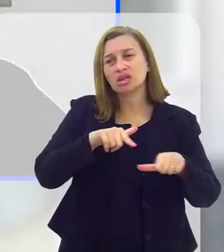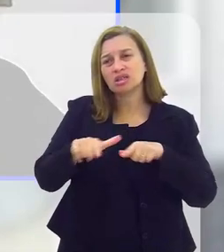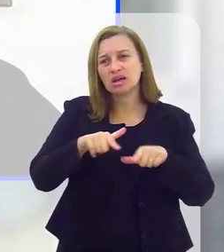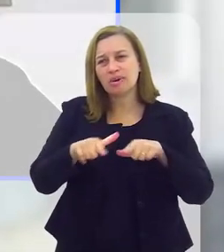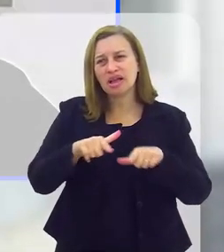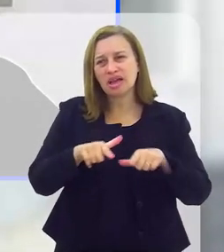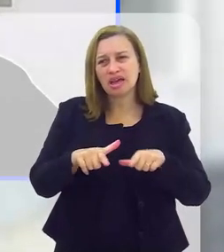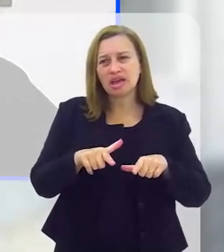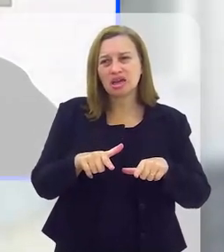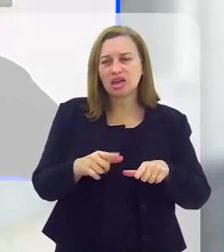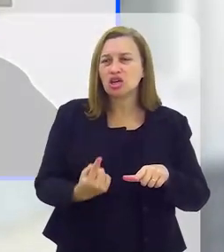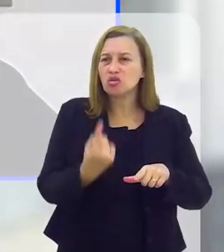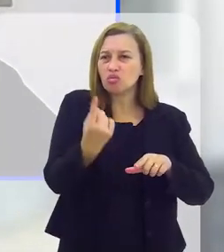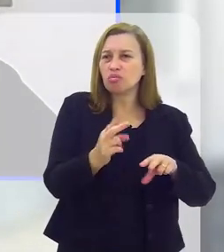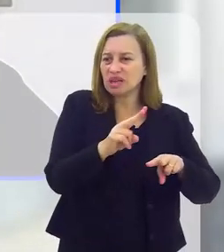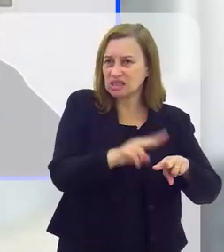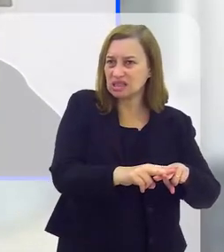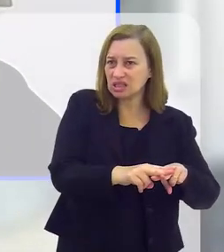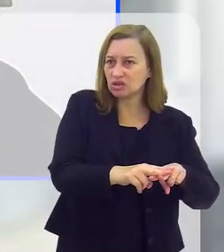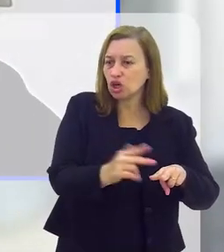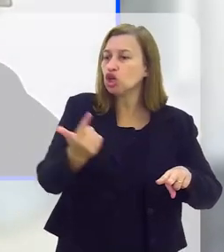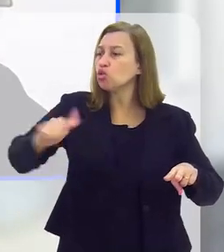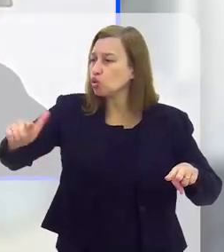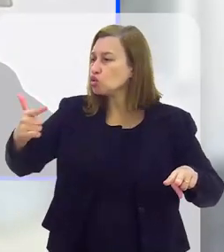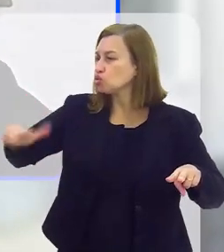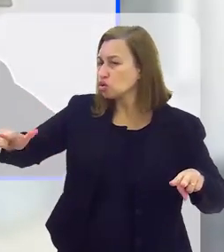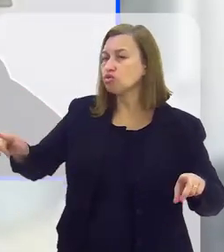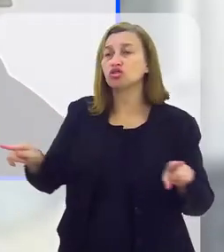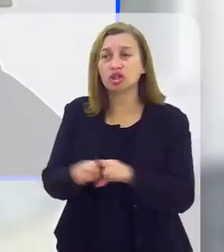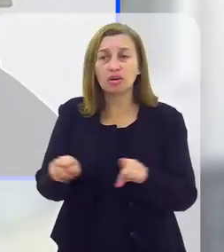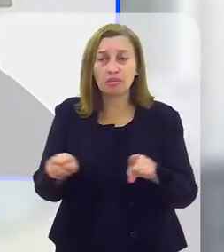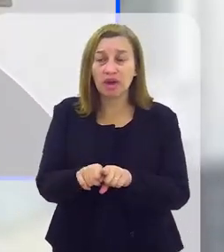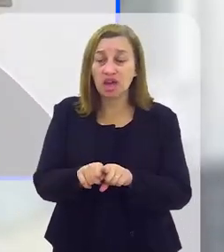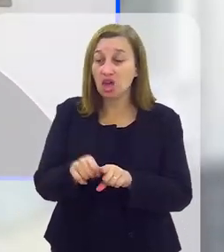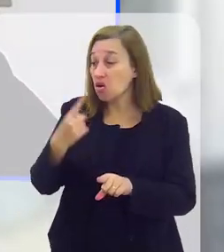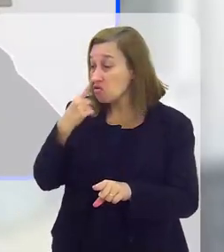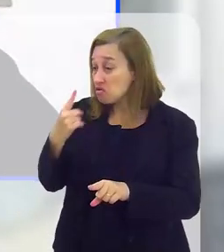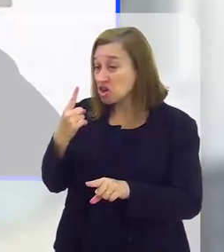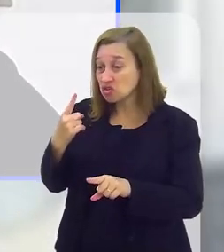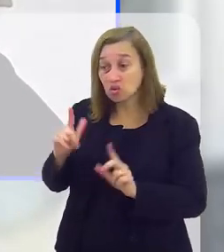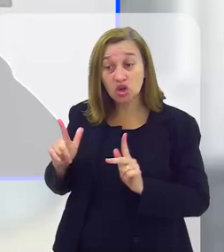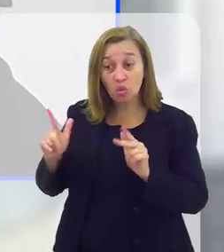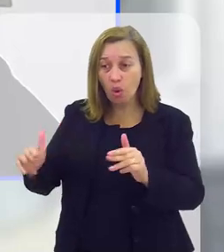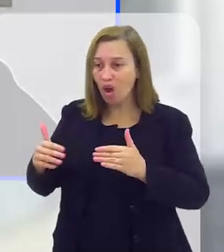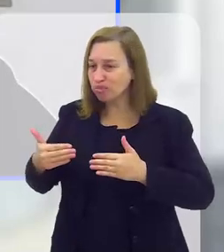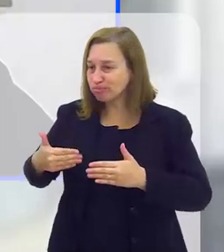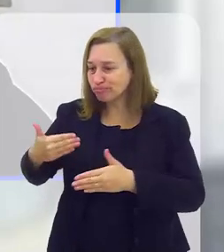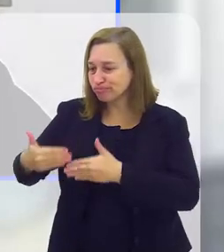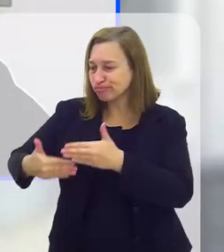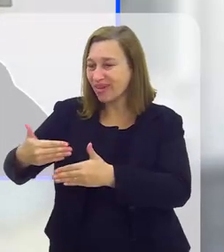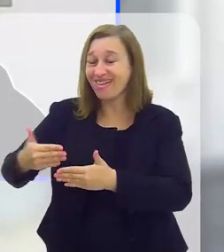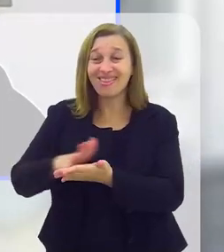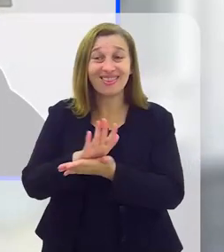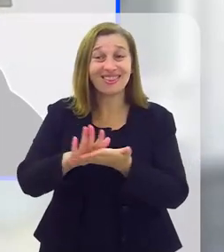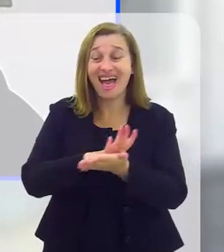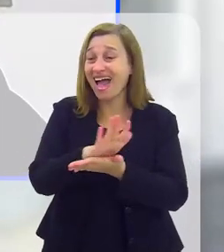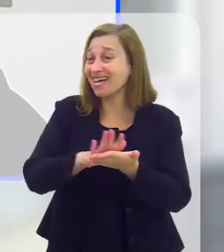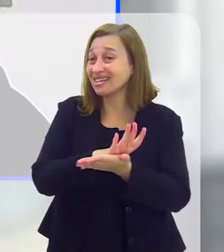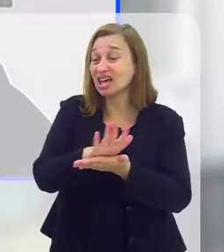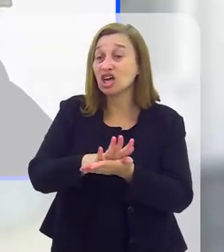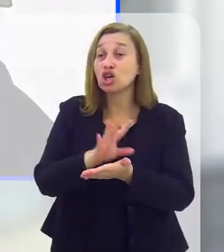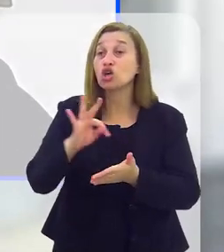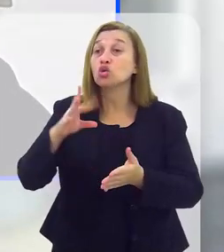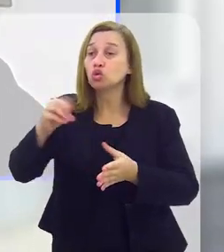presídios, eu não trabalho só, não trabalhei só na Lemos Brito, eu trabalhei em outros também, não vão para frente.